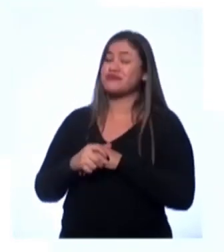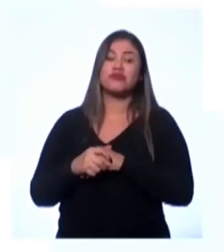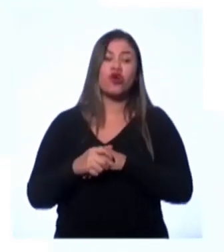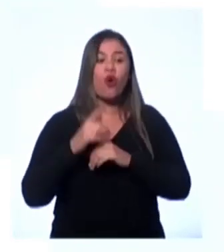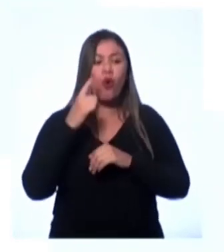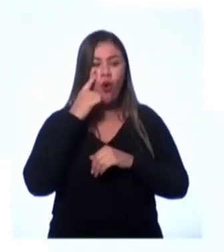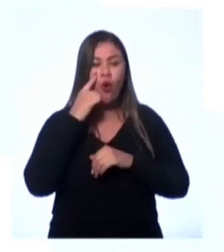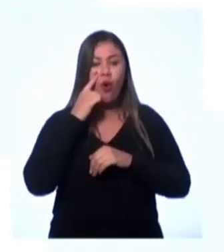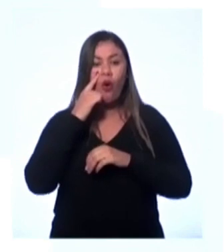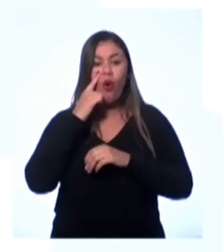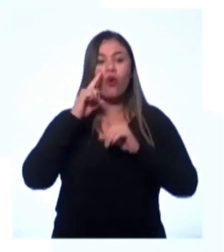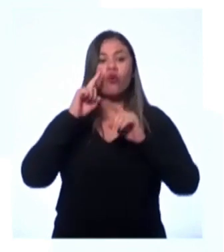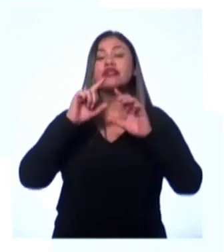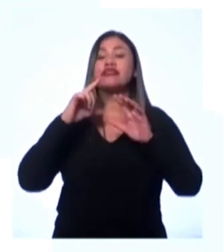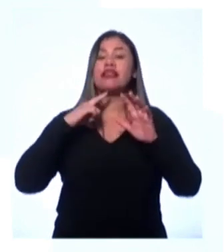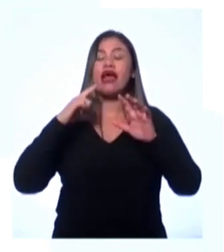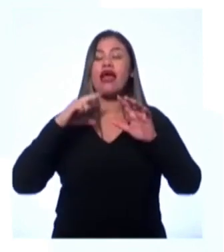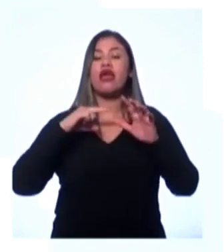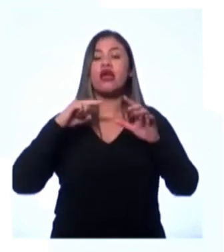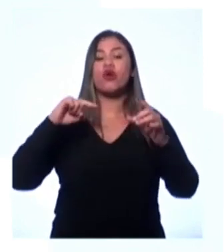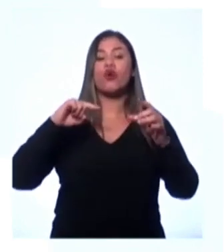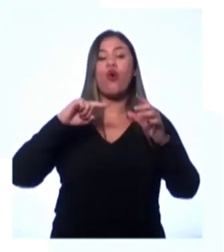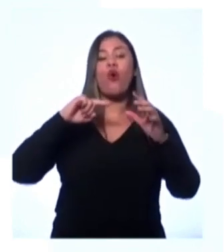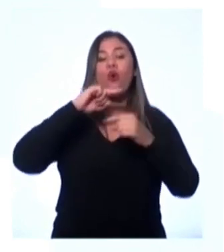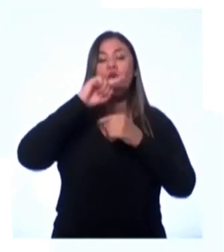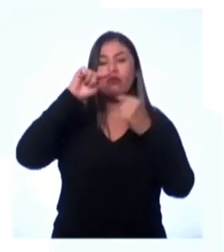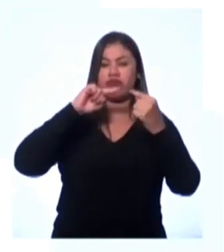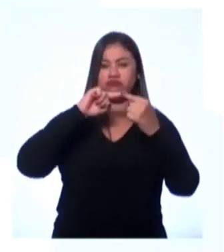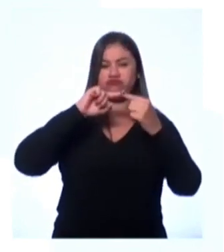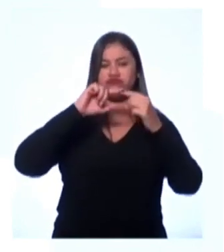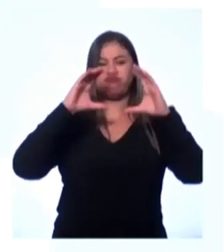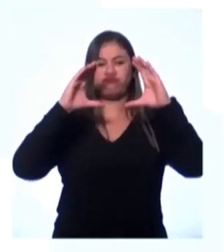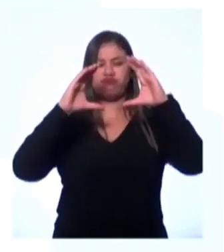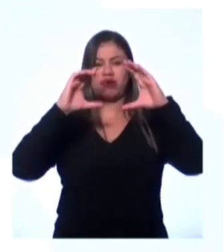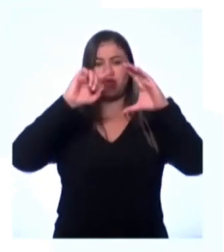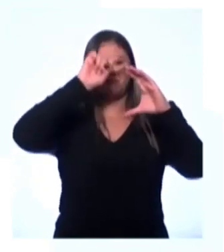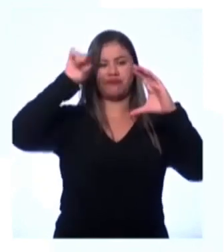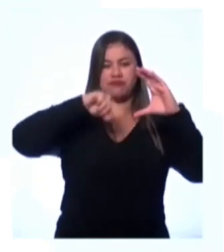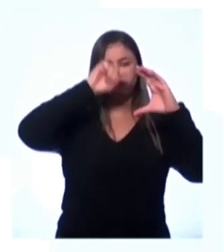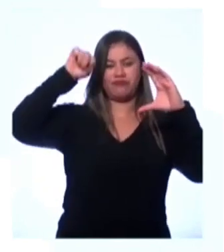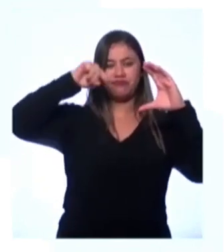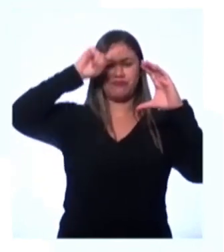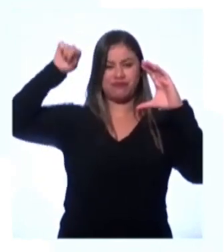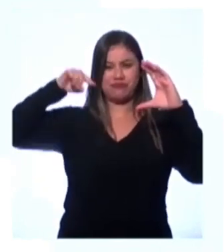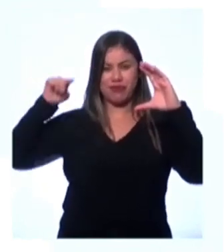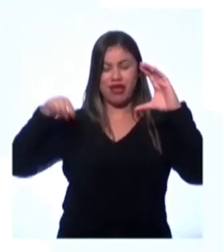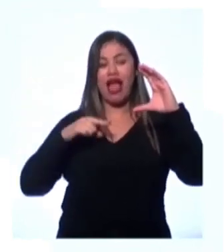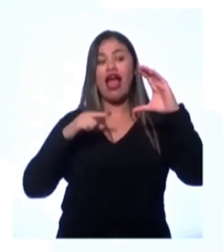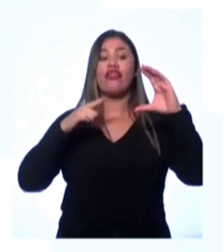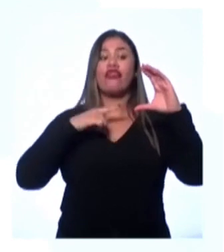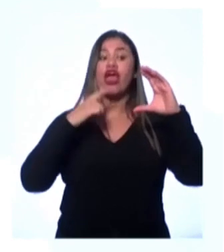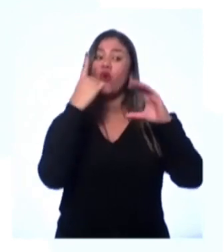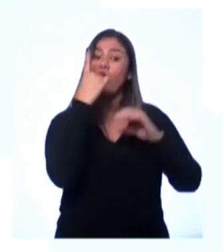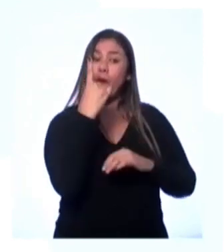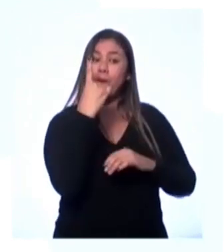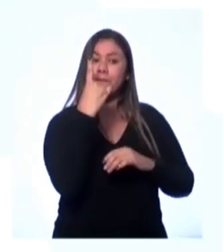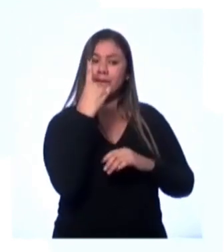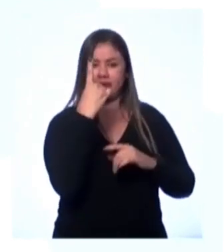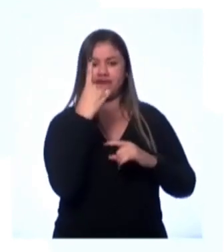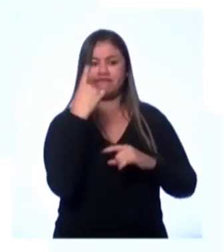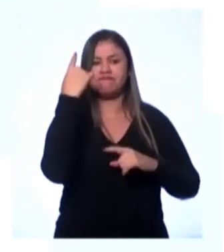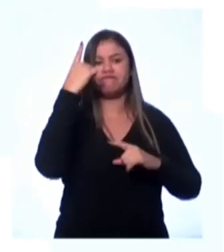centro desse alvo, né, uma pessoa e camadas que envolvem ela. Se nós